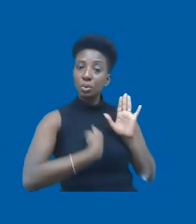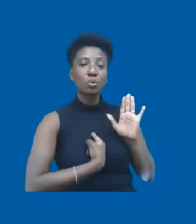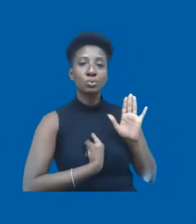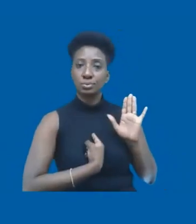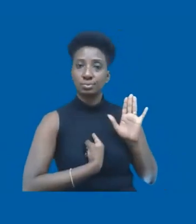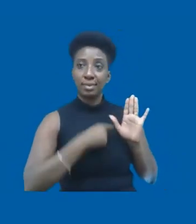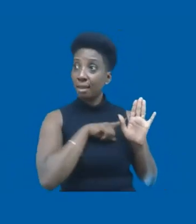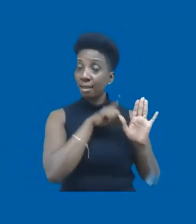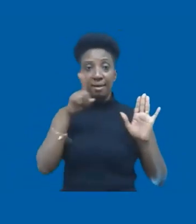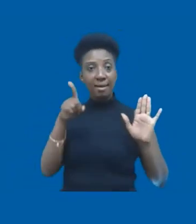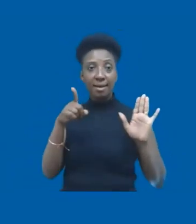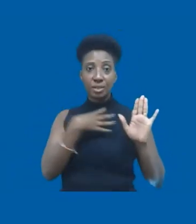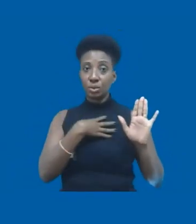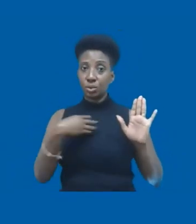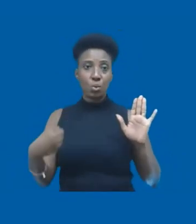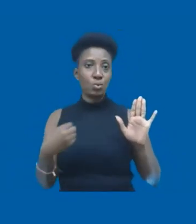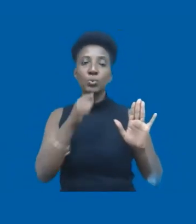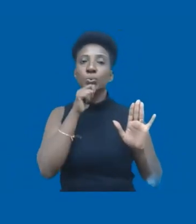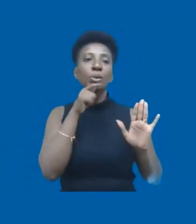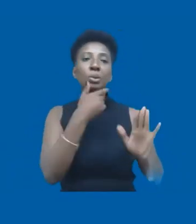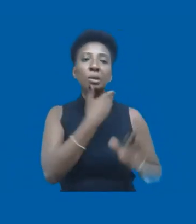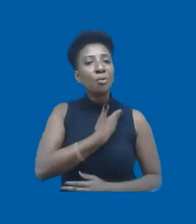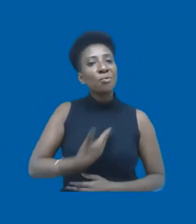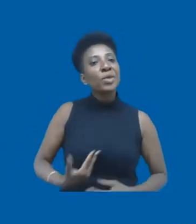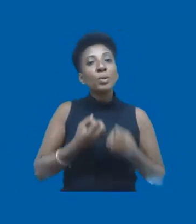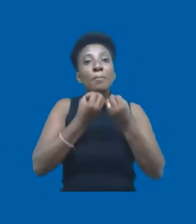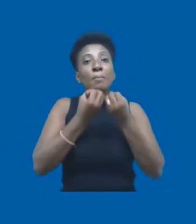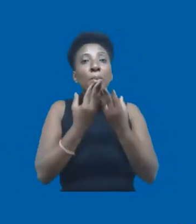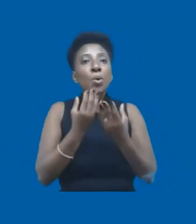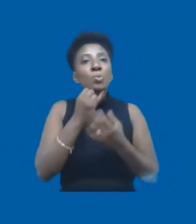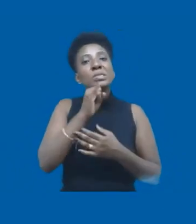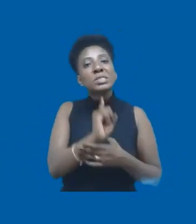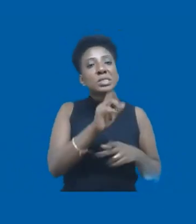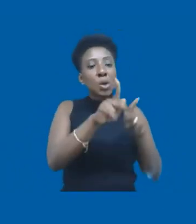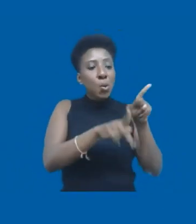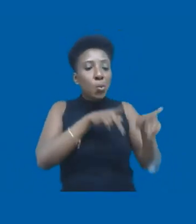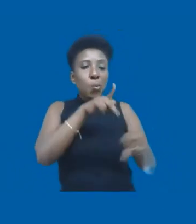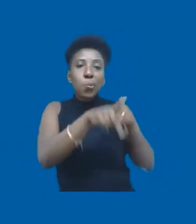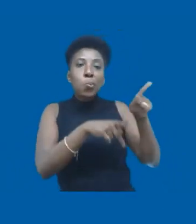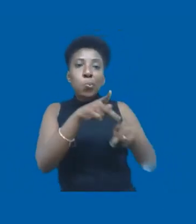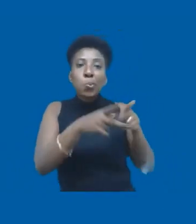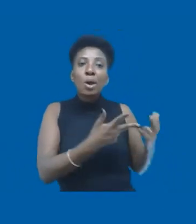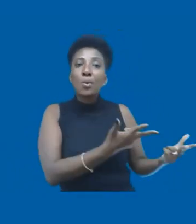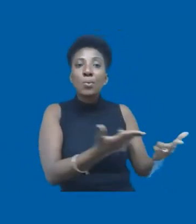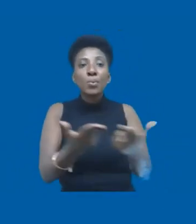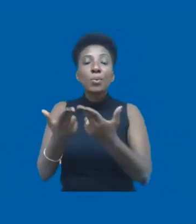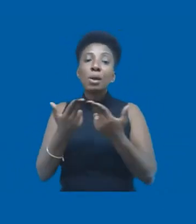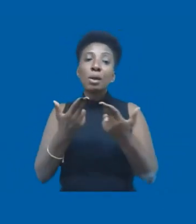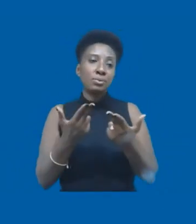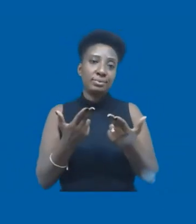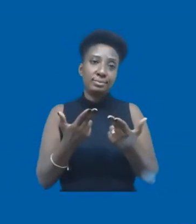Eles são reflexo nosso. Não existe governo bom com uma população ruim. E não existe governo ruim com uma população boa.